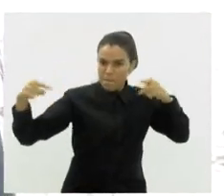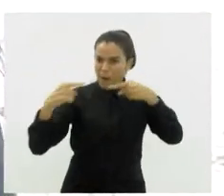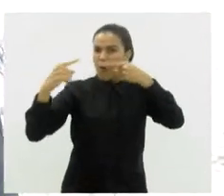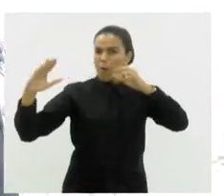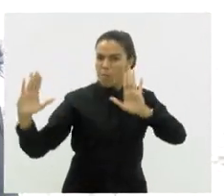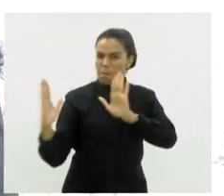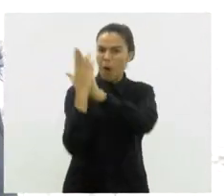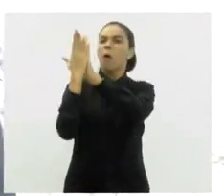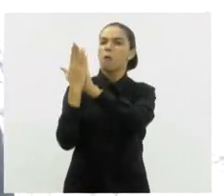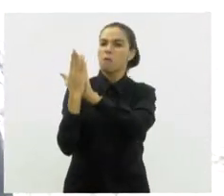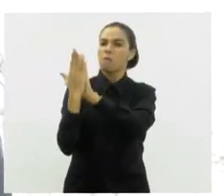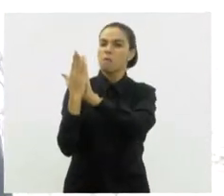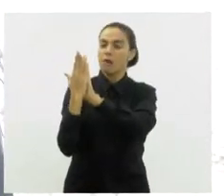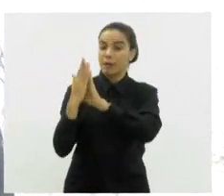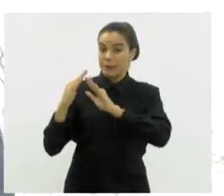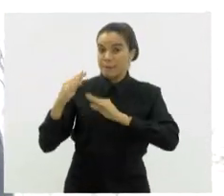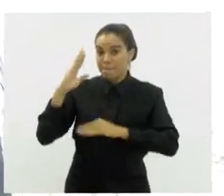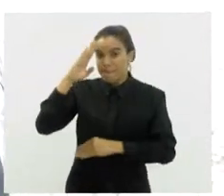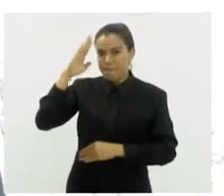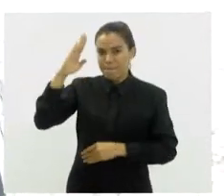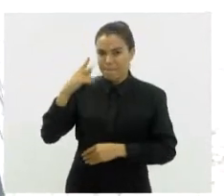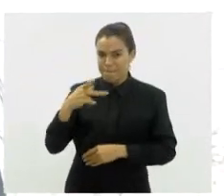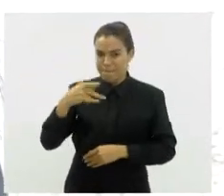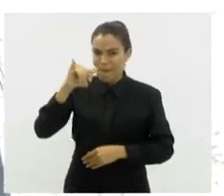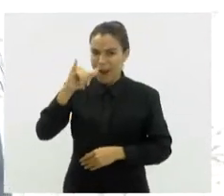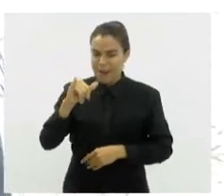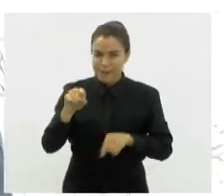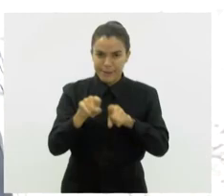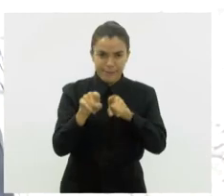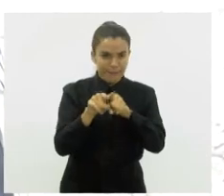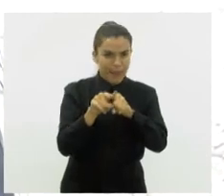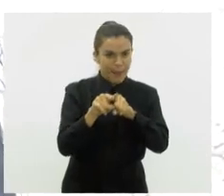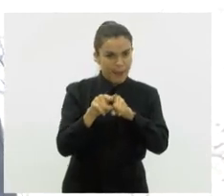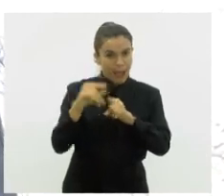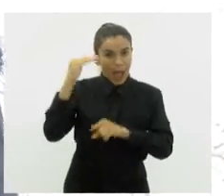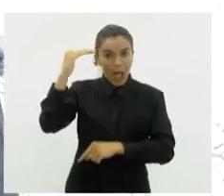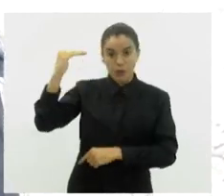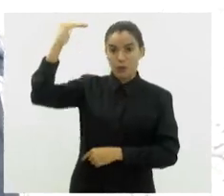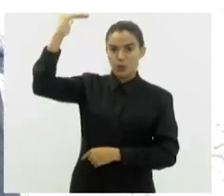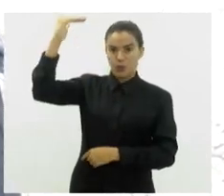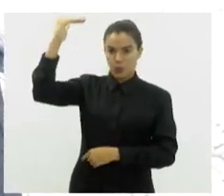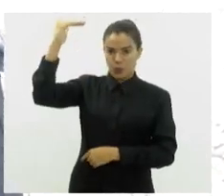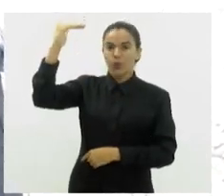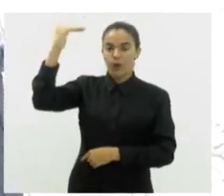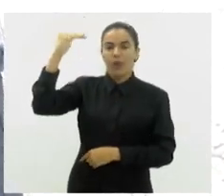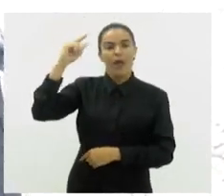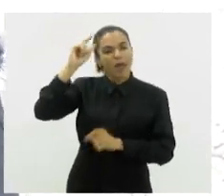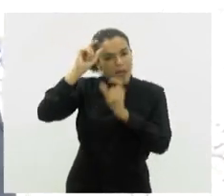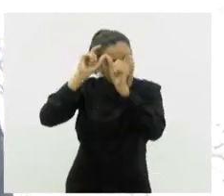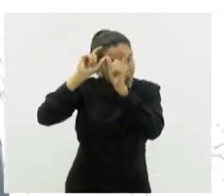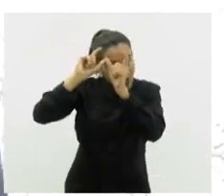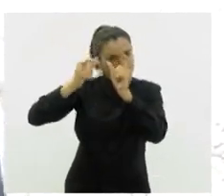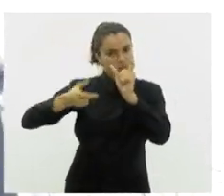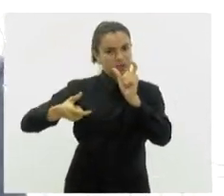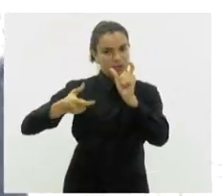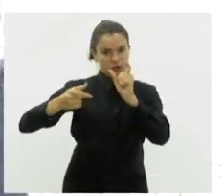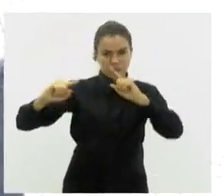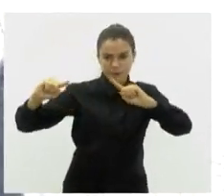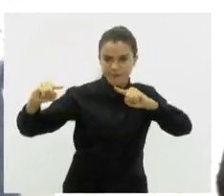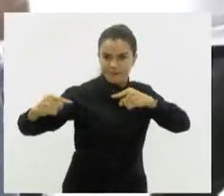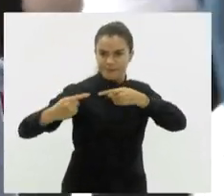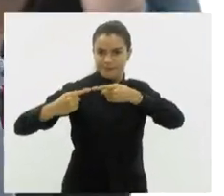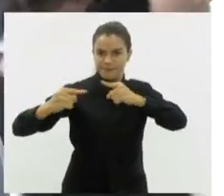os pais, os professores, os adultos, né? A gente fala que é um transtorno que ele sempre vem desafiando